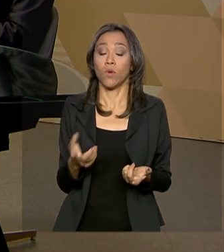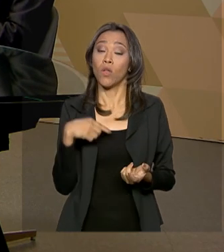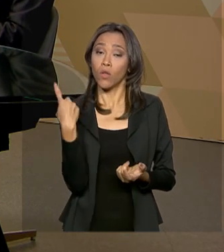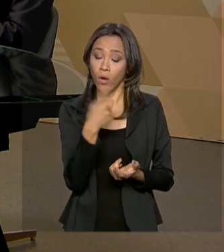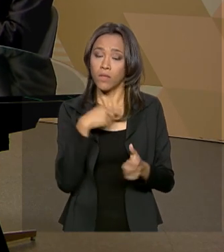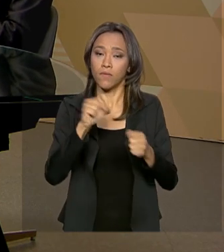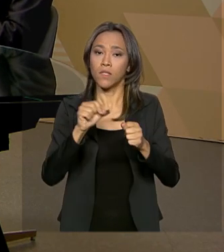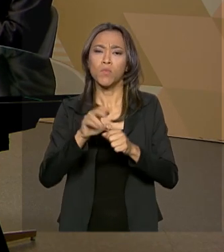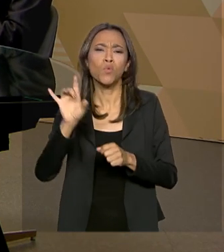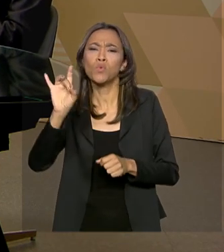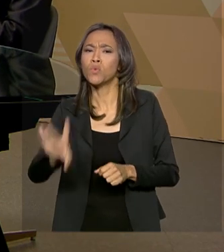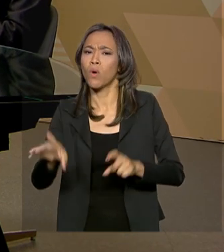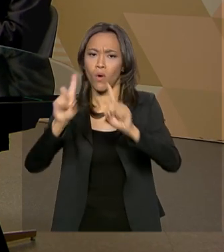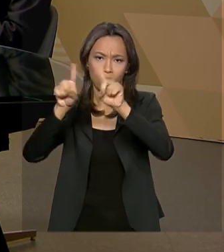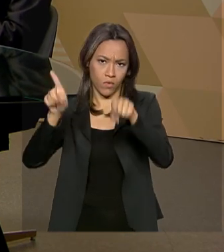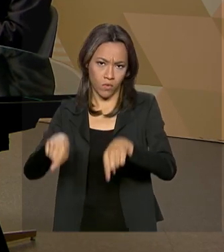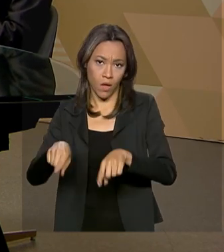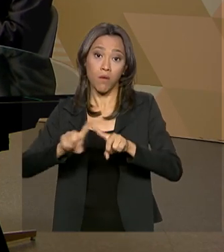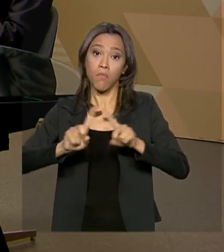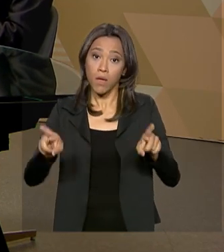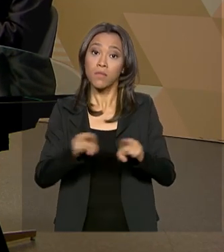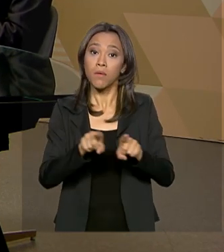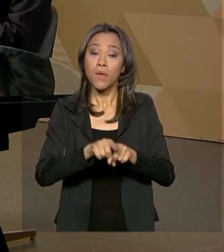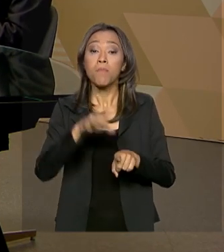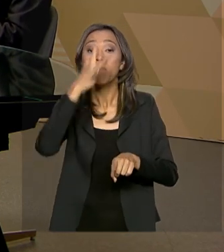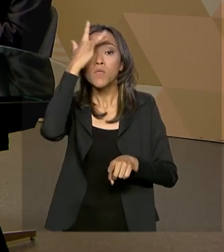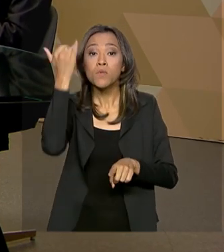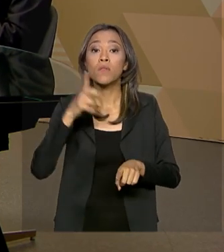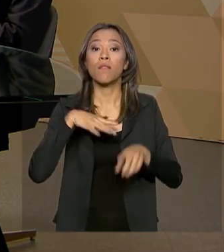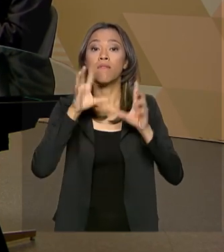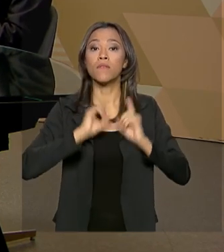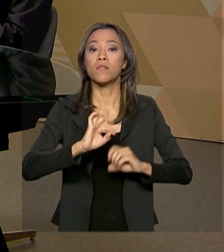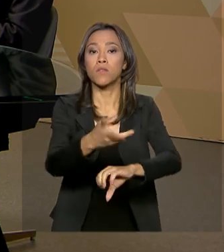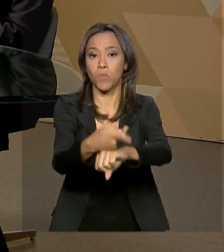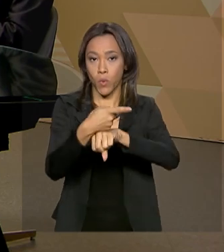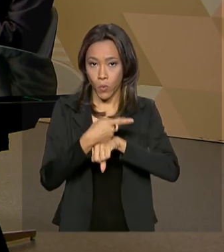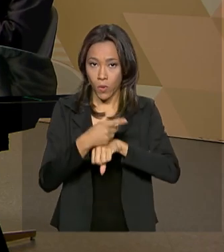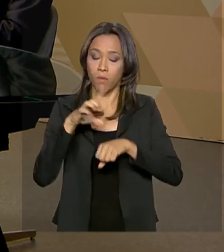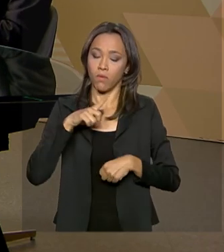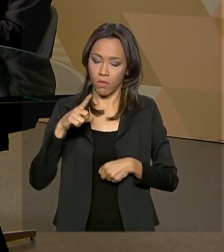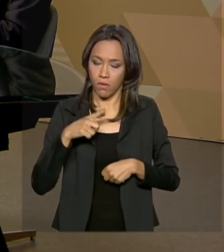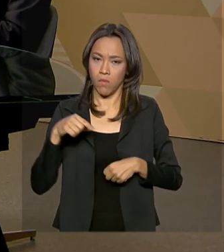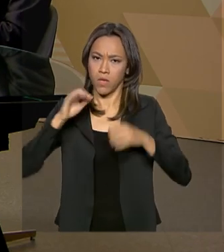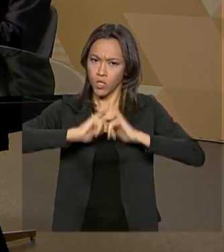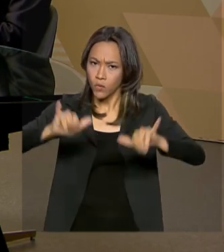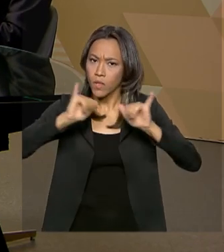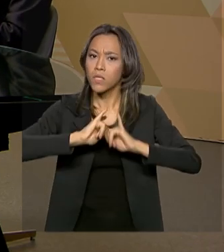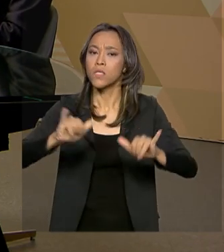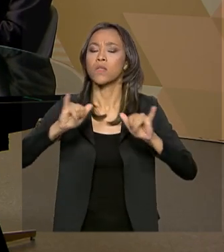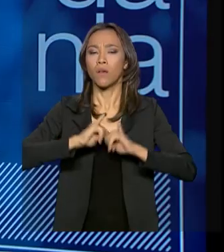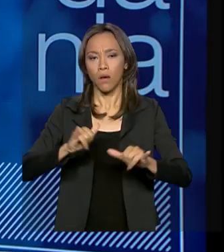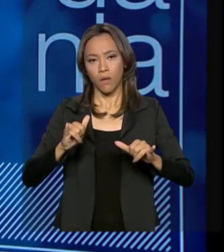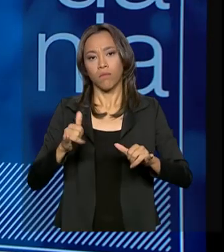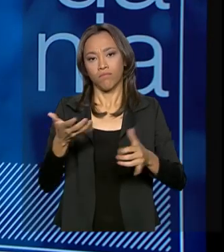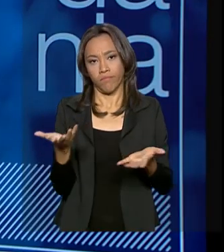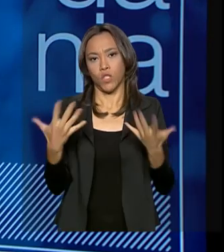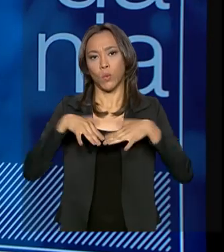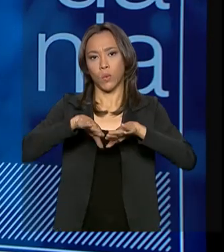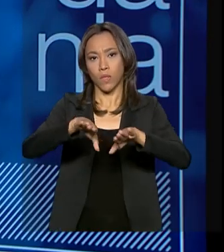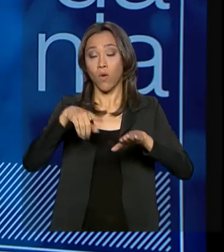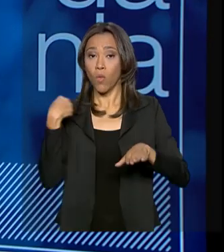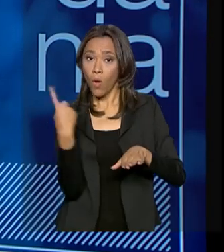funcionários, mas com os clientes. Temos essa campanha de inclusão, somos o banco que